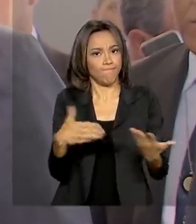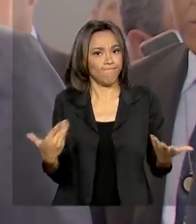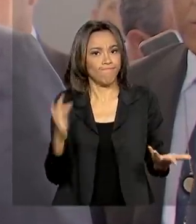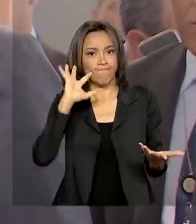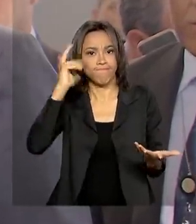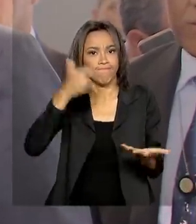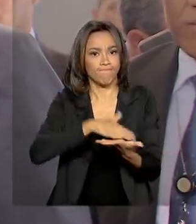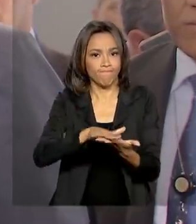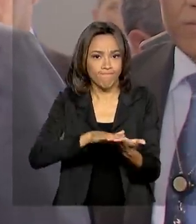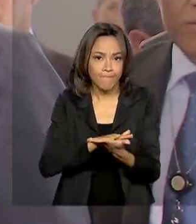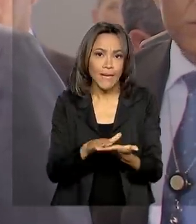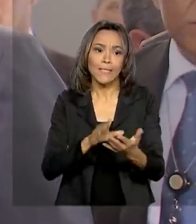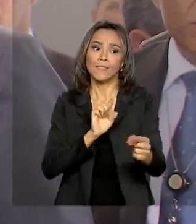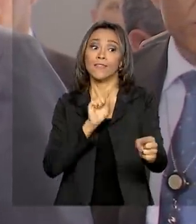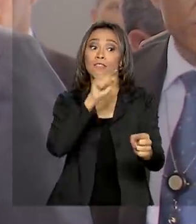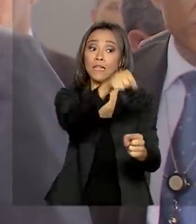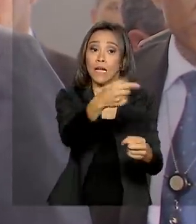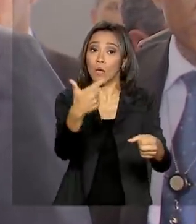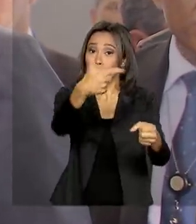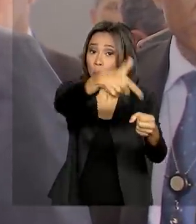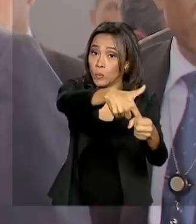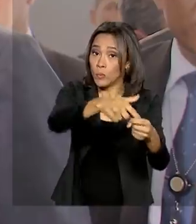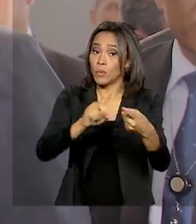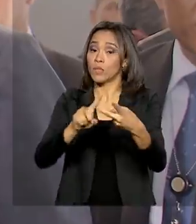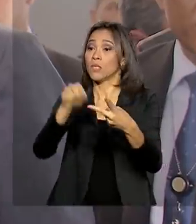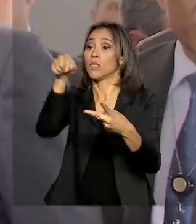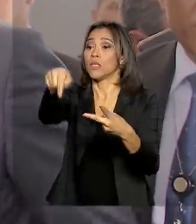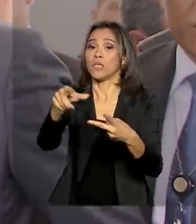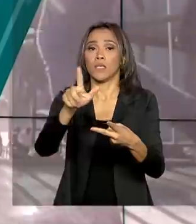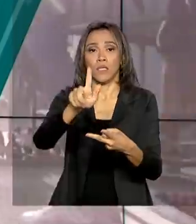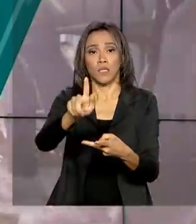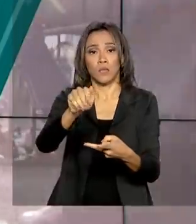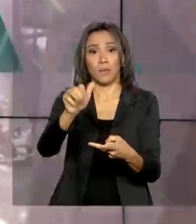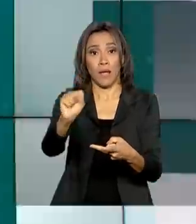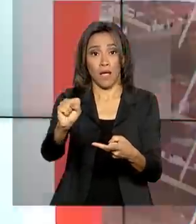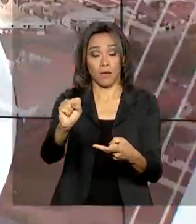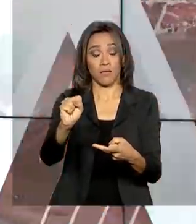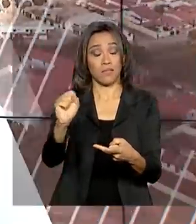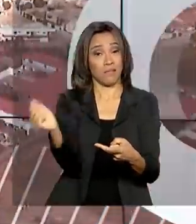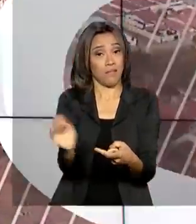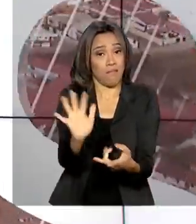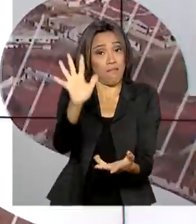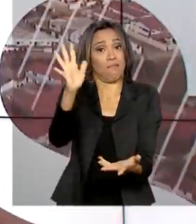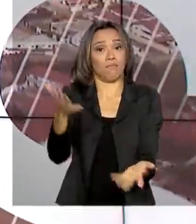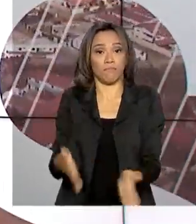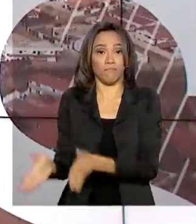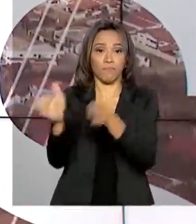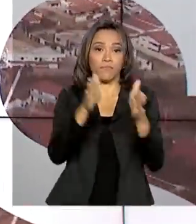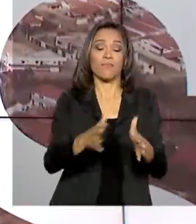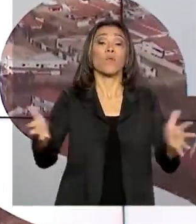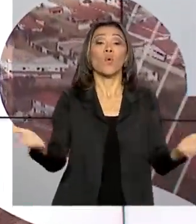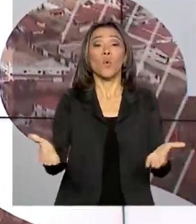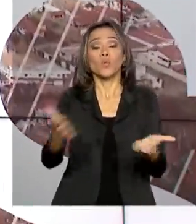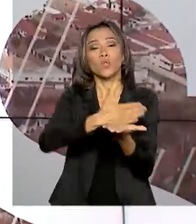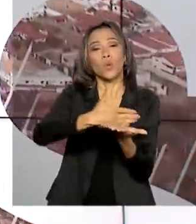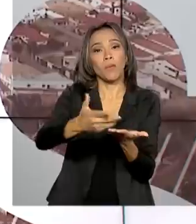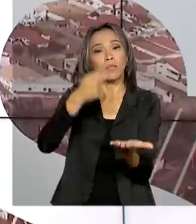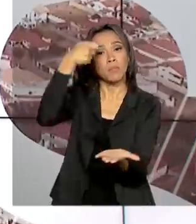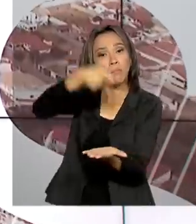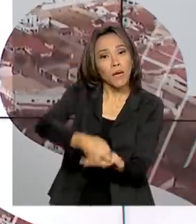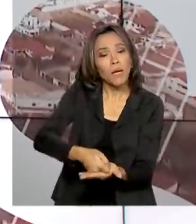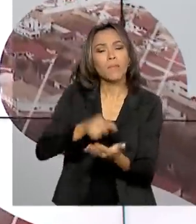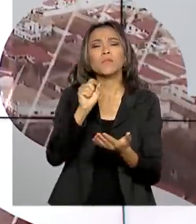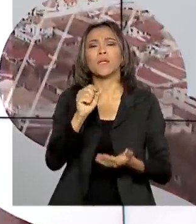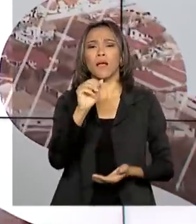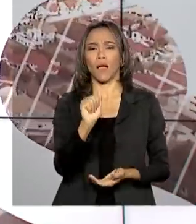linha, o combustível, o gás, são bastante caros para o consumidor. Começa hoje o pagamento do abono salarial para